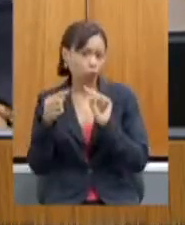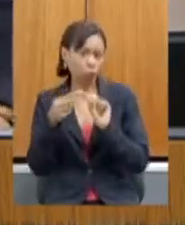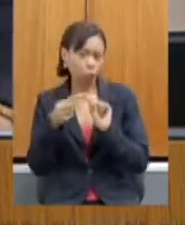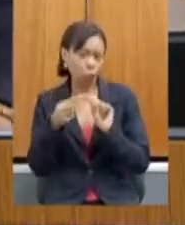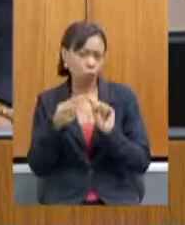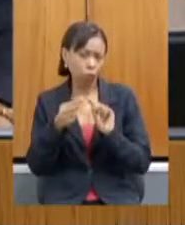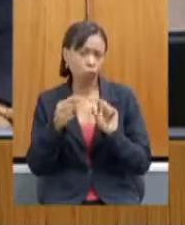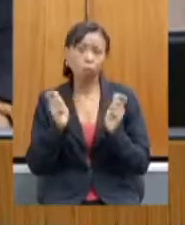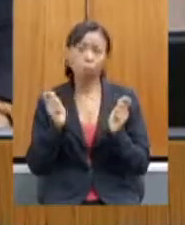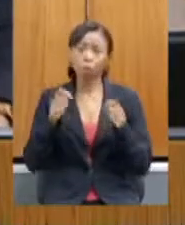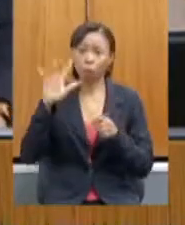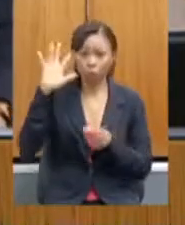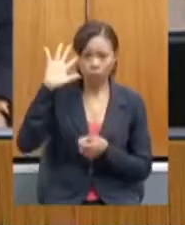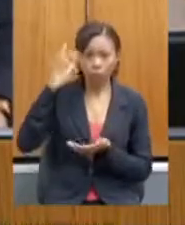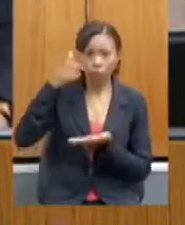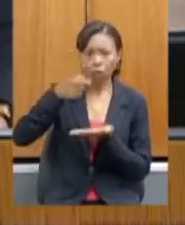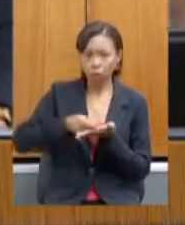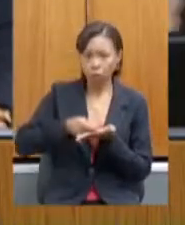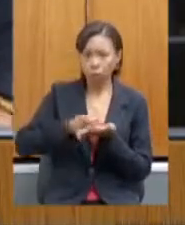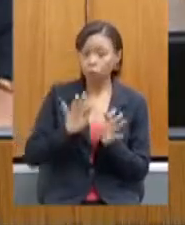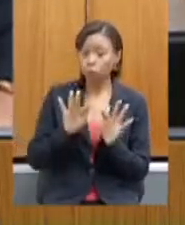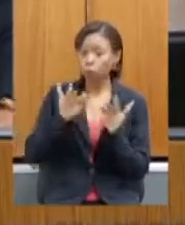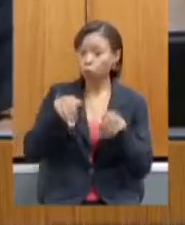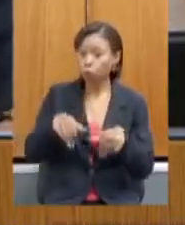dessa reunião.